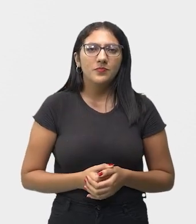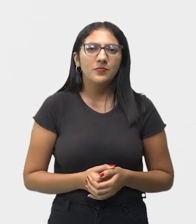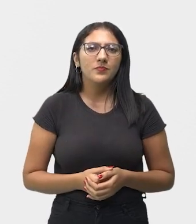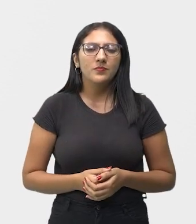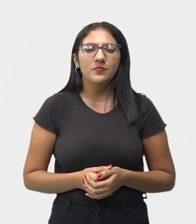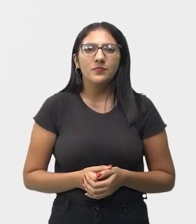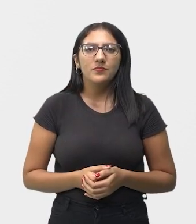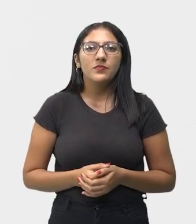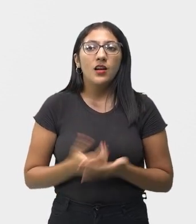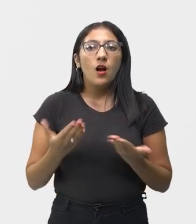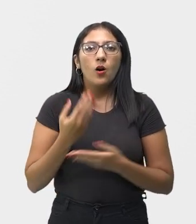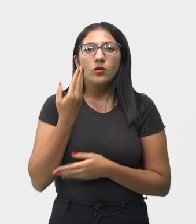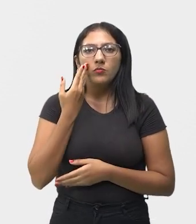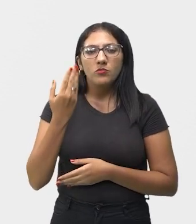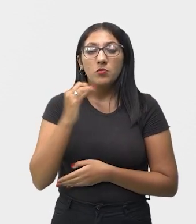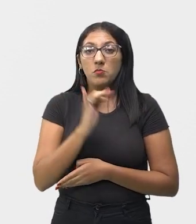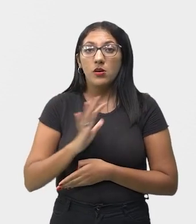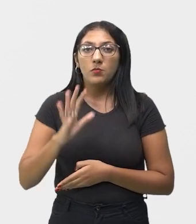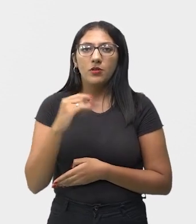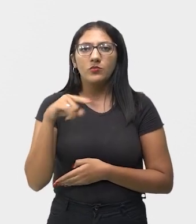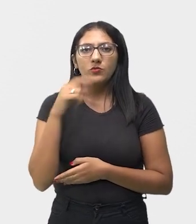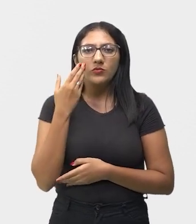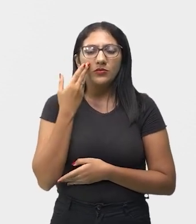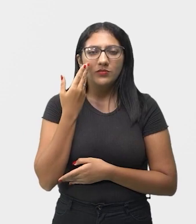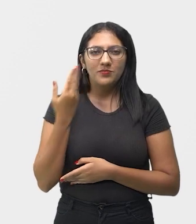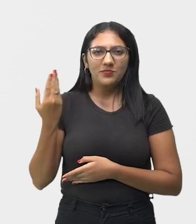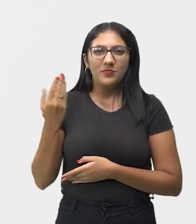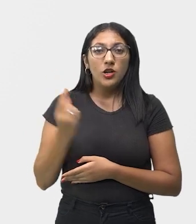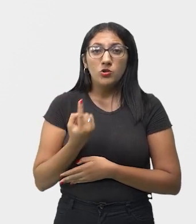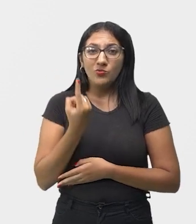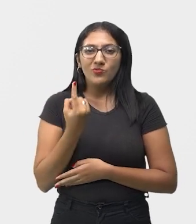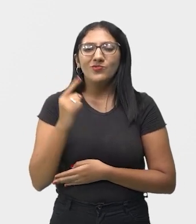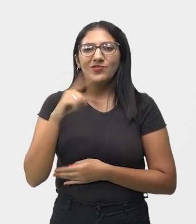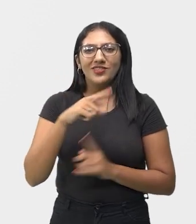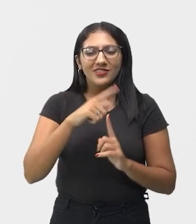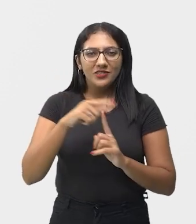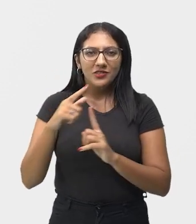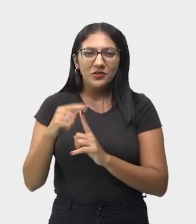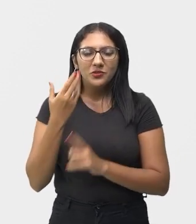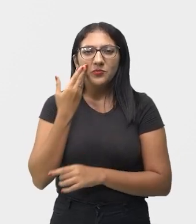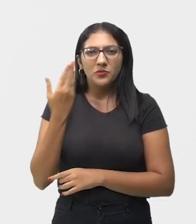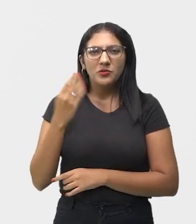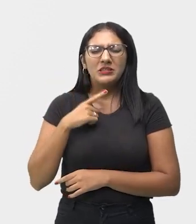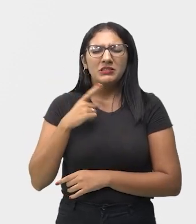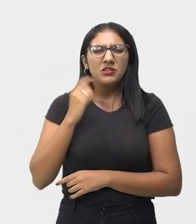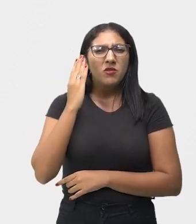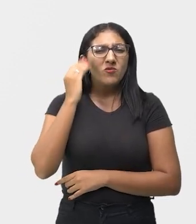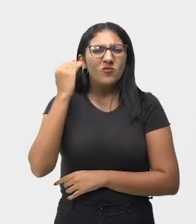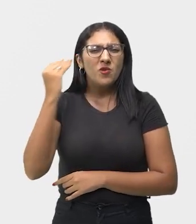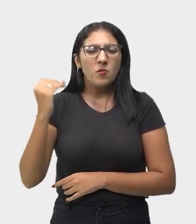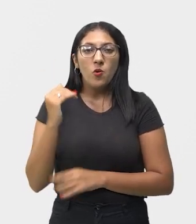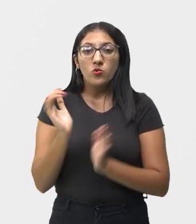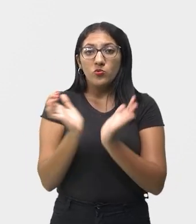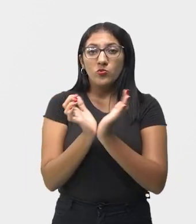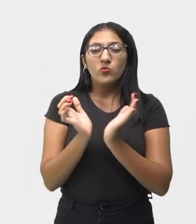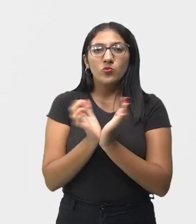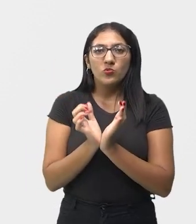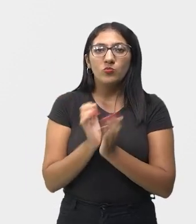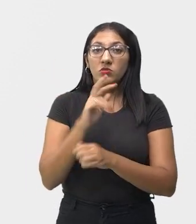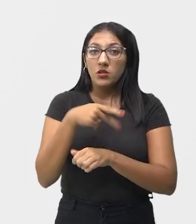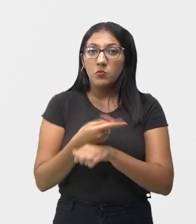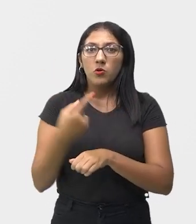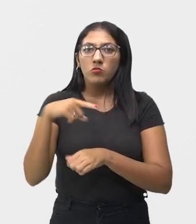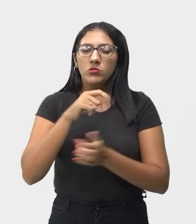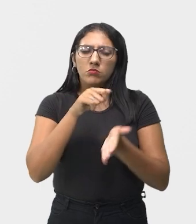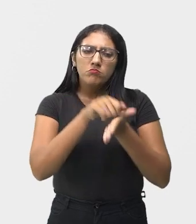E aí, trouxe aqui uma imagem para vocês, de um desses artistas, que compõem essas bandas, que vocês depois